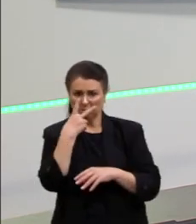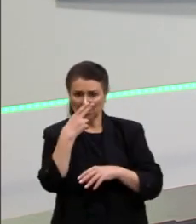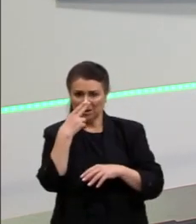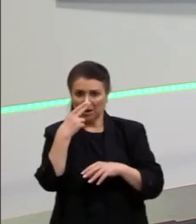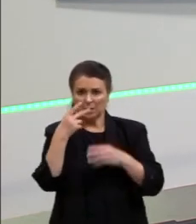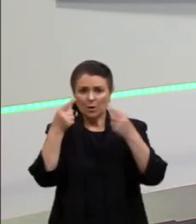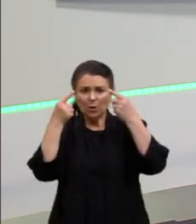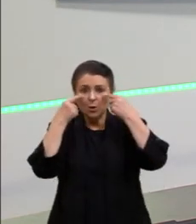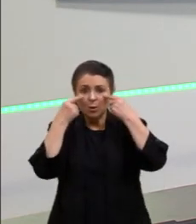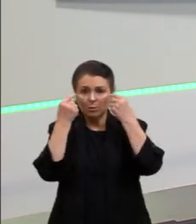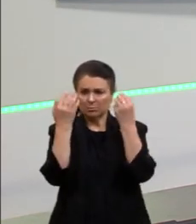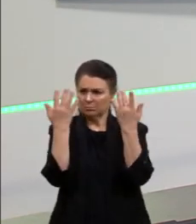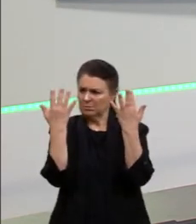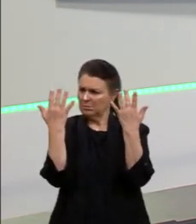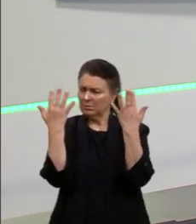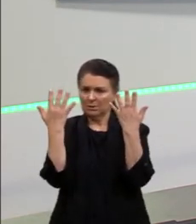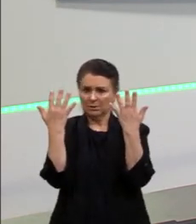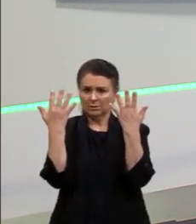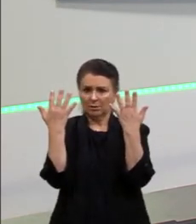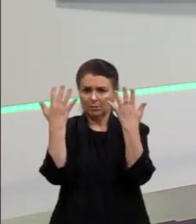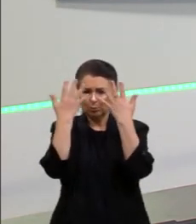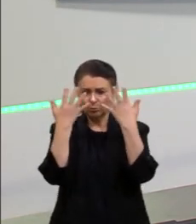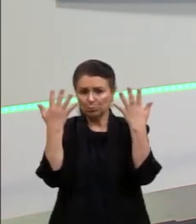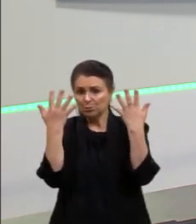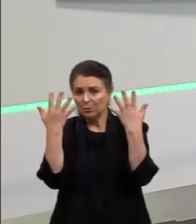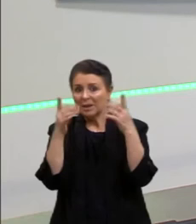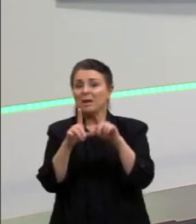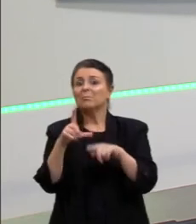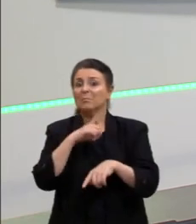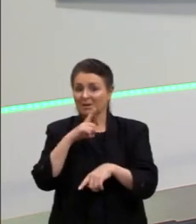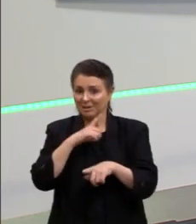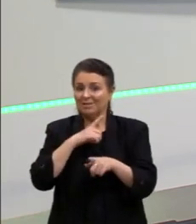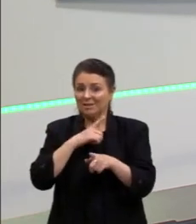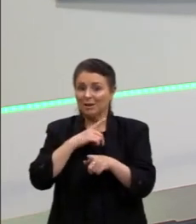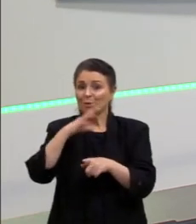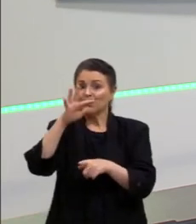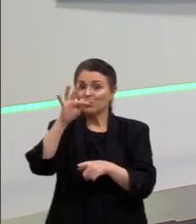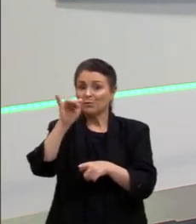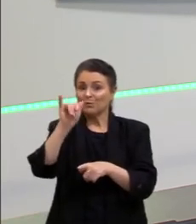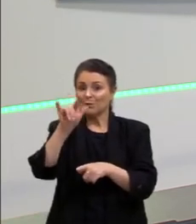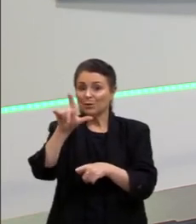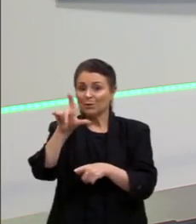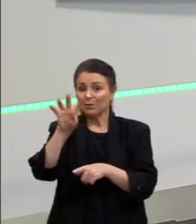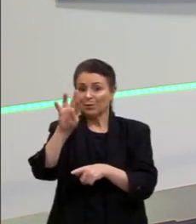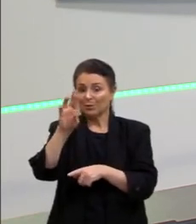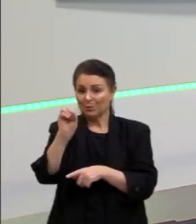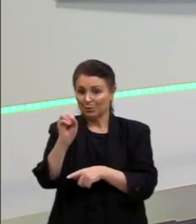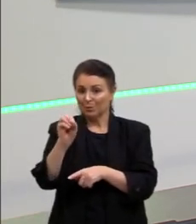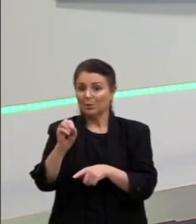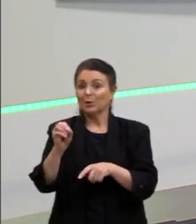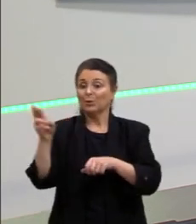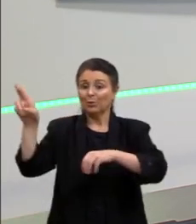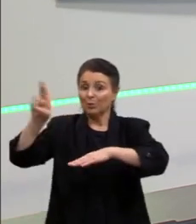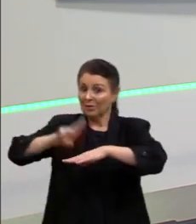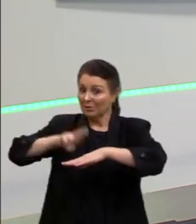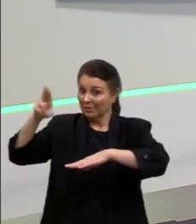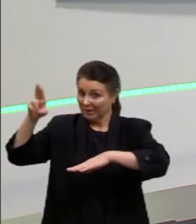transparente, né? Que não tem nada. Mas, sim, ele tem, então, esse filtro do antirreflexo e também existem outros.